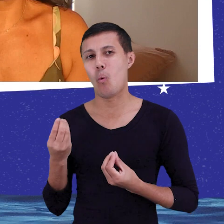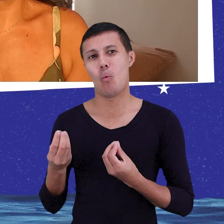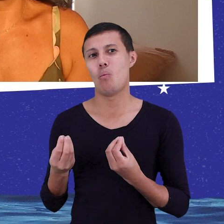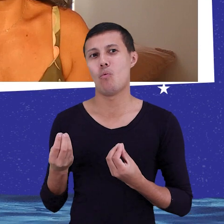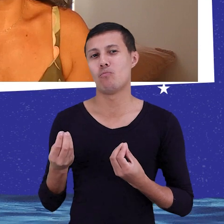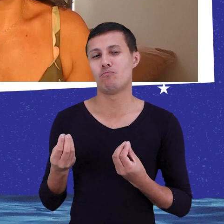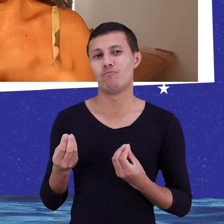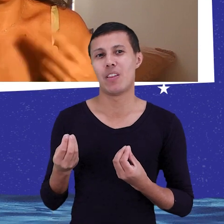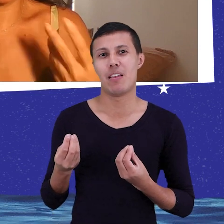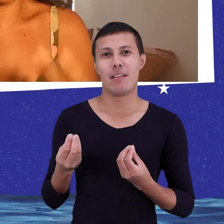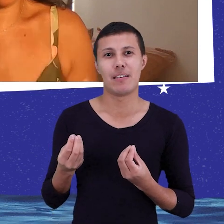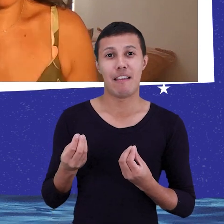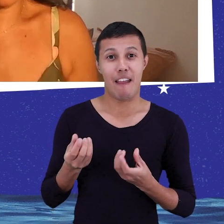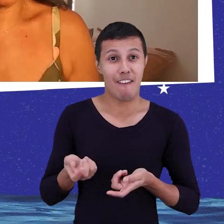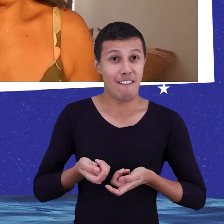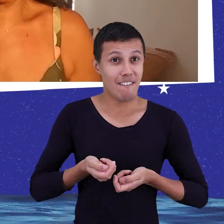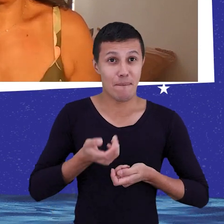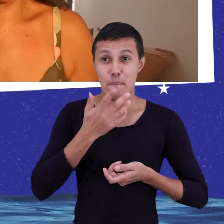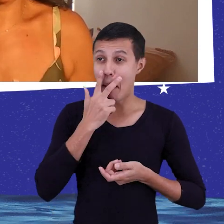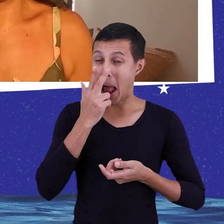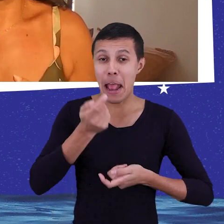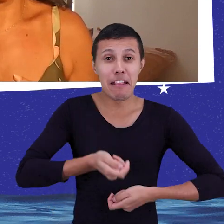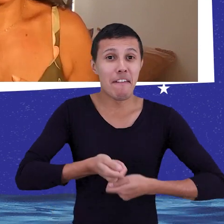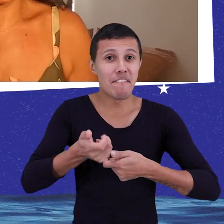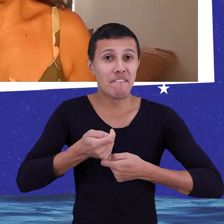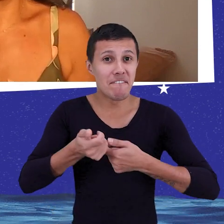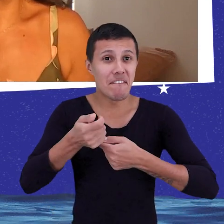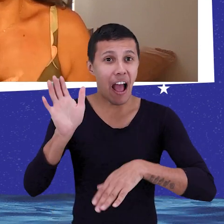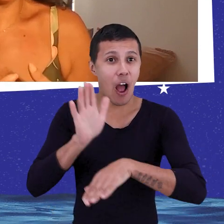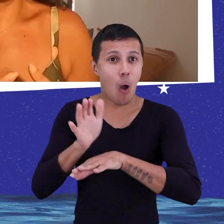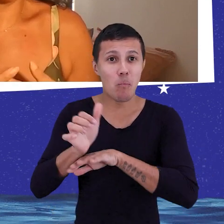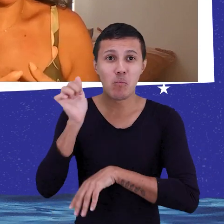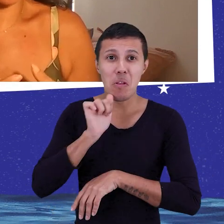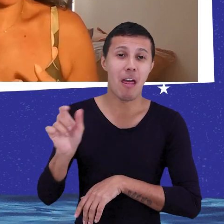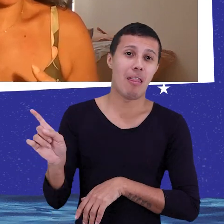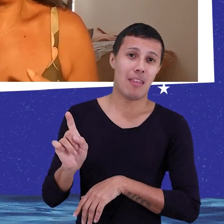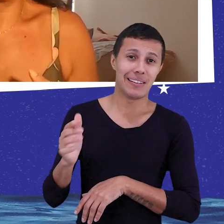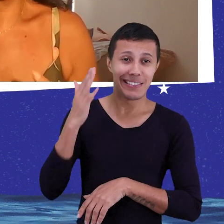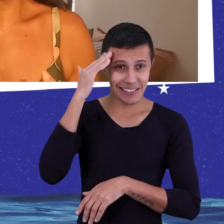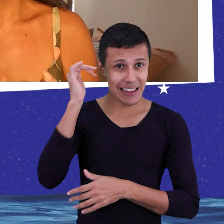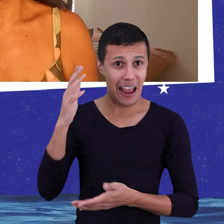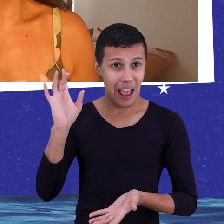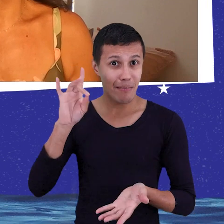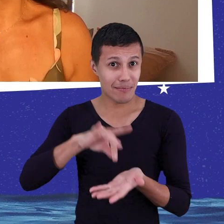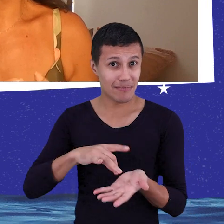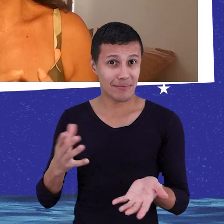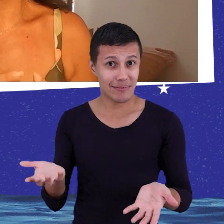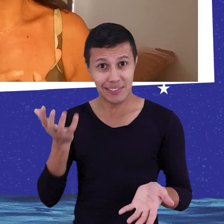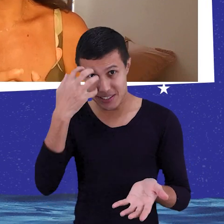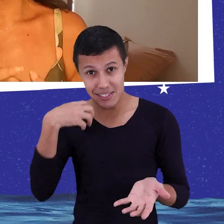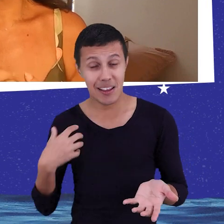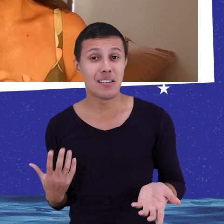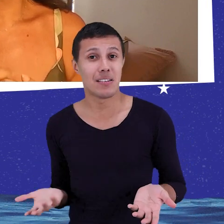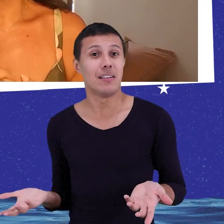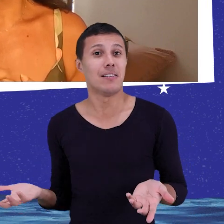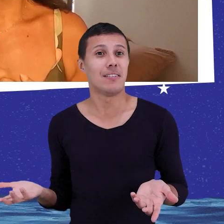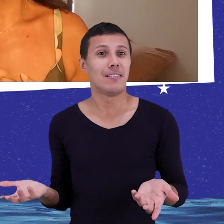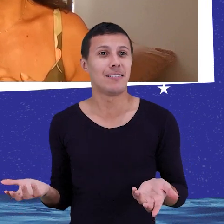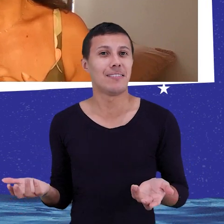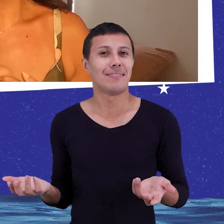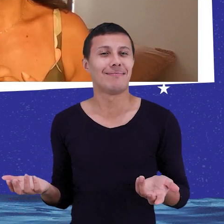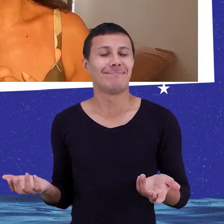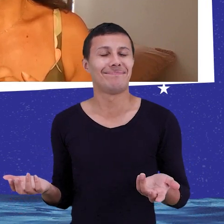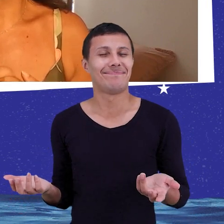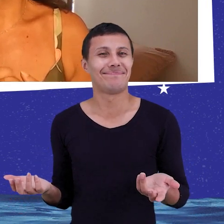não é tão facilitadora para as mulheres, e isso é verdade, né? Então, foi